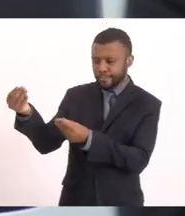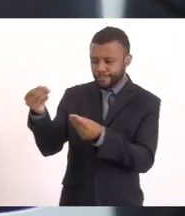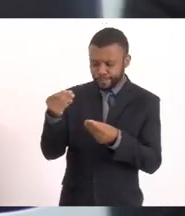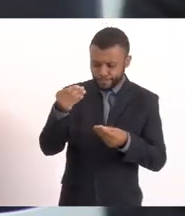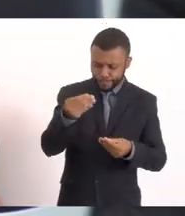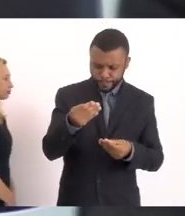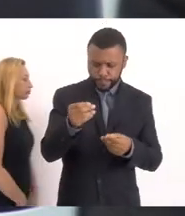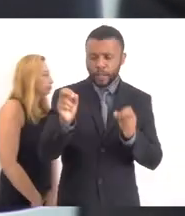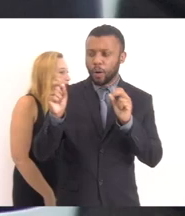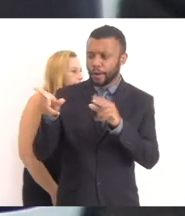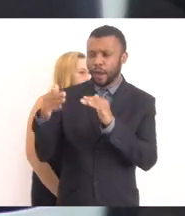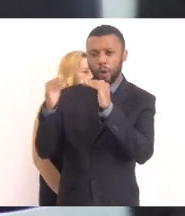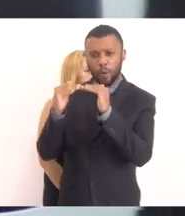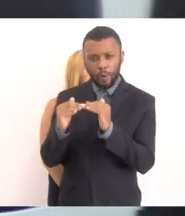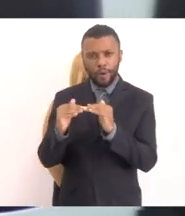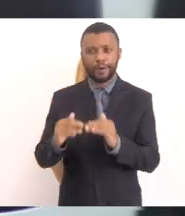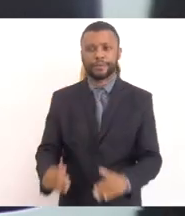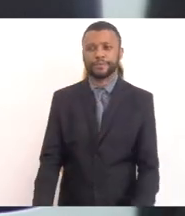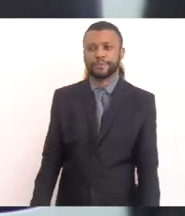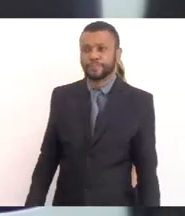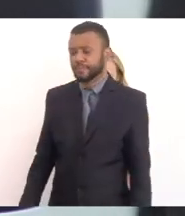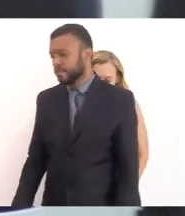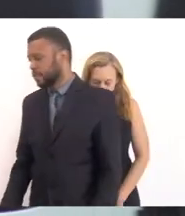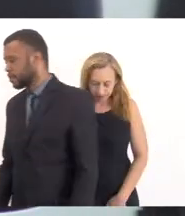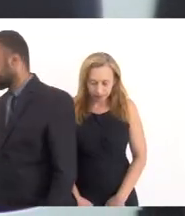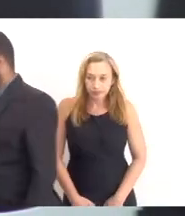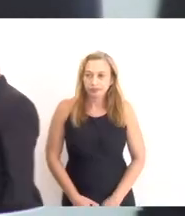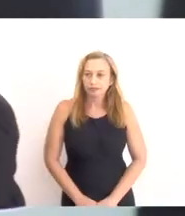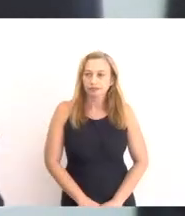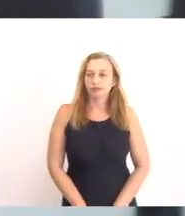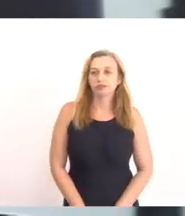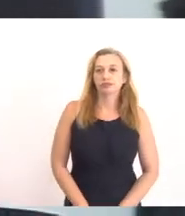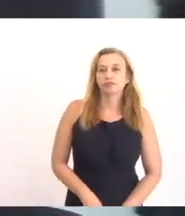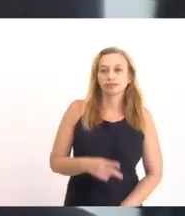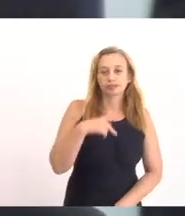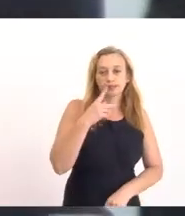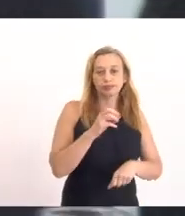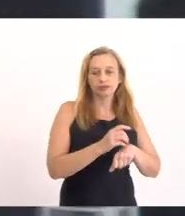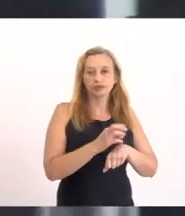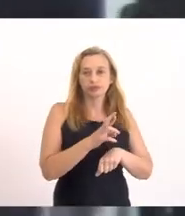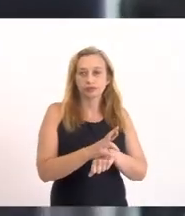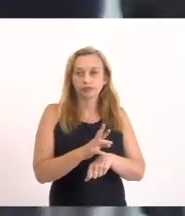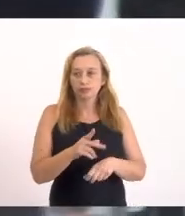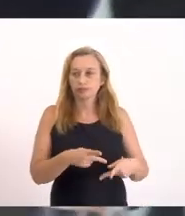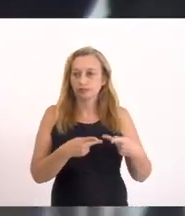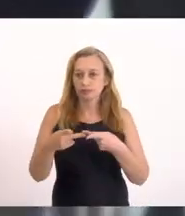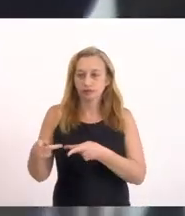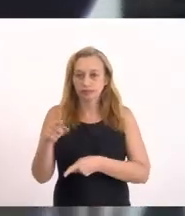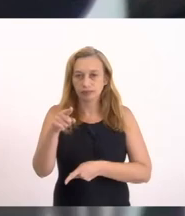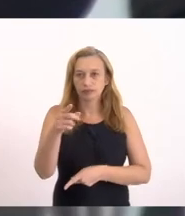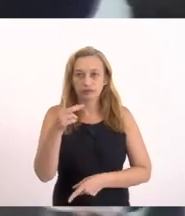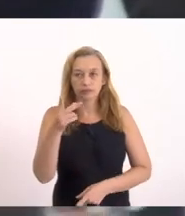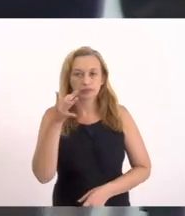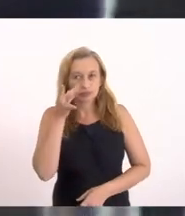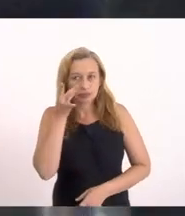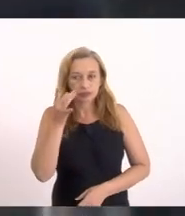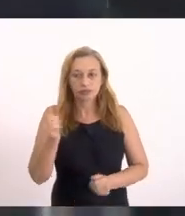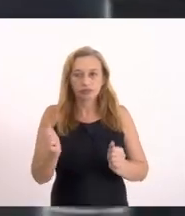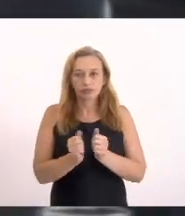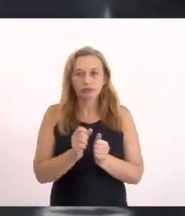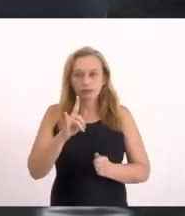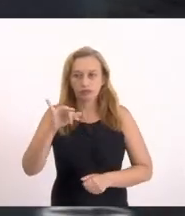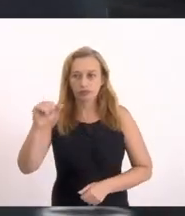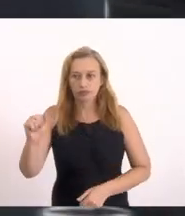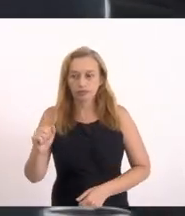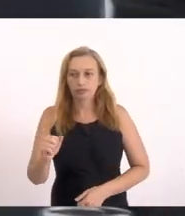de acordo Então E dizer também Doutor Carlos Que a gente vai aí Pessoalmente Semana que vem Até também Junto com o INEA